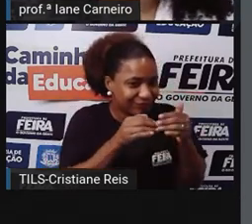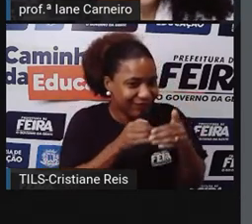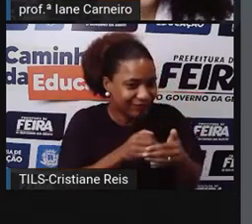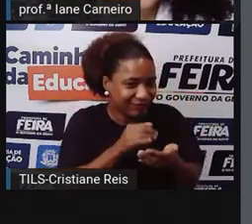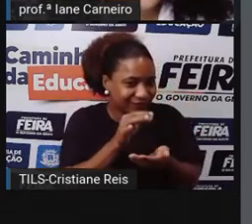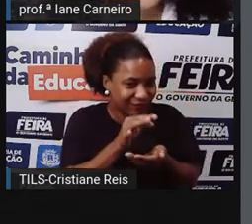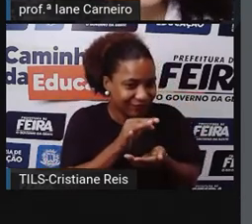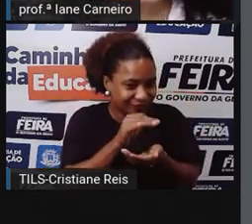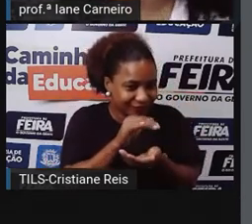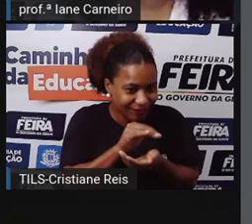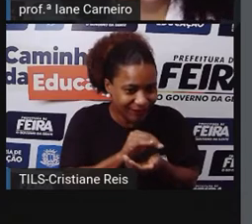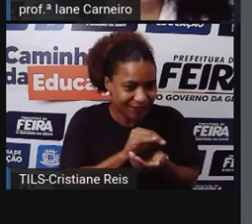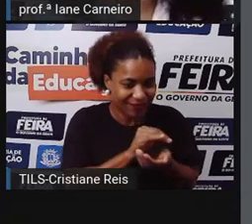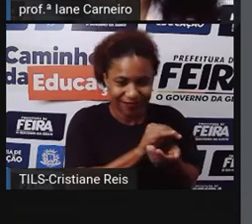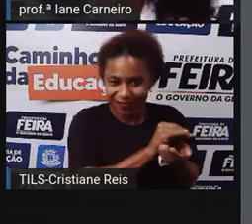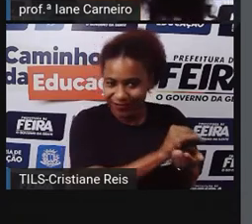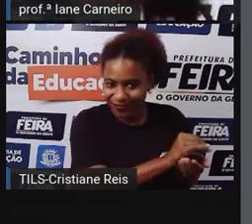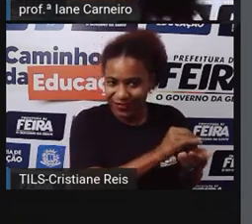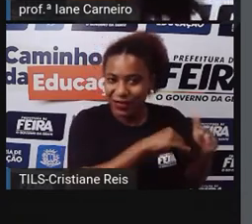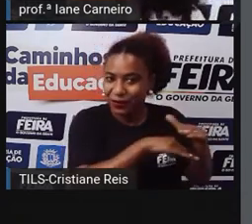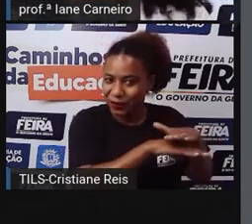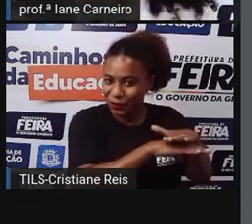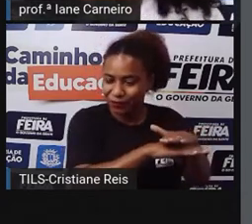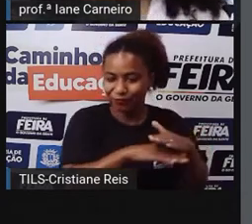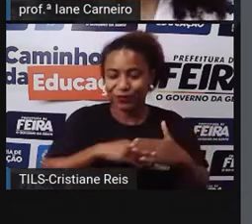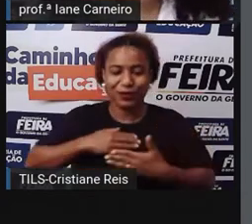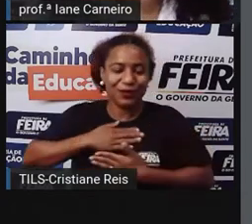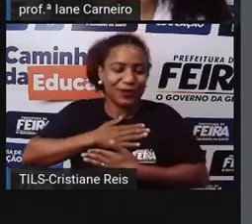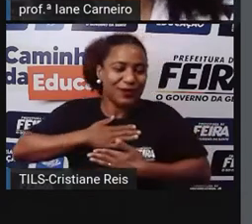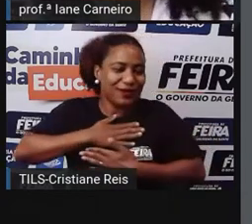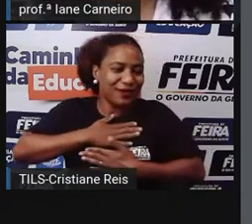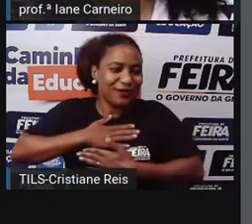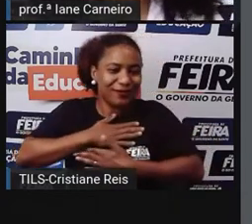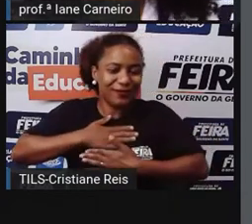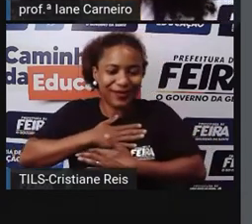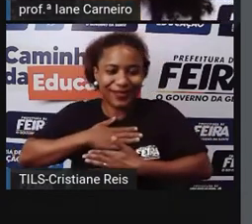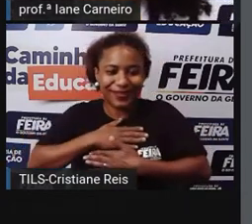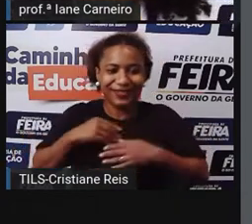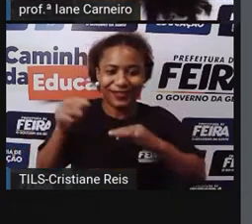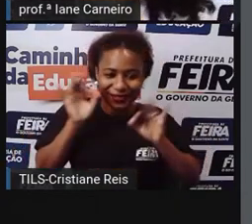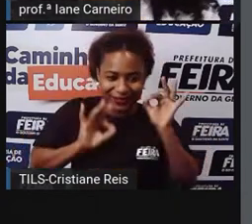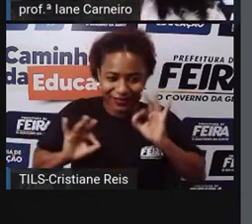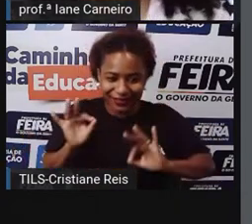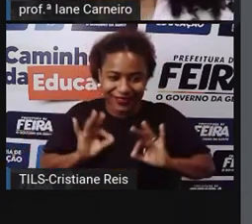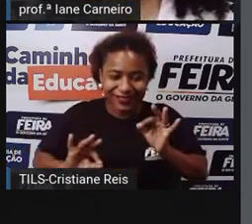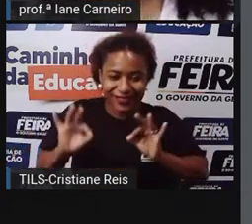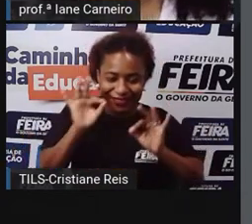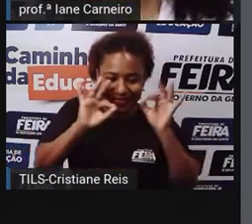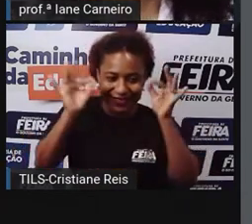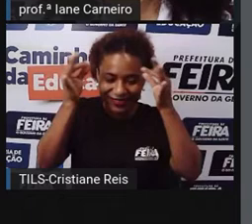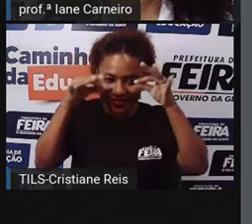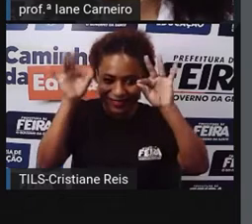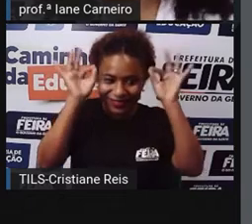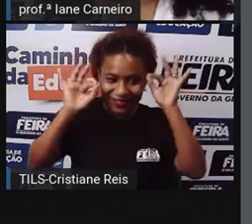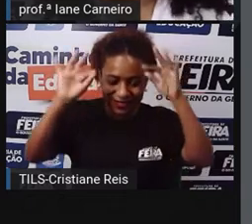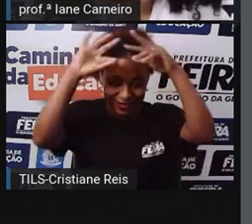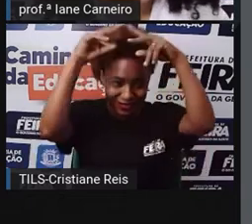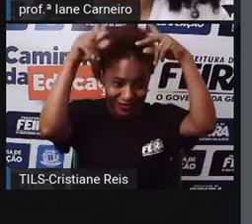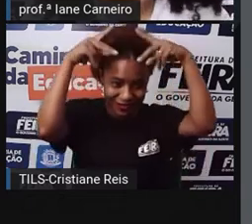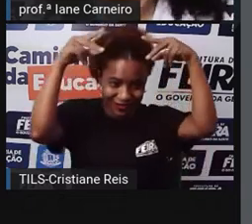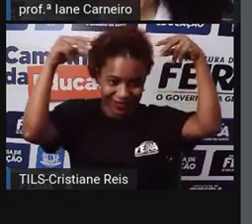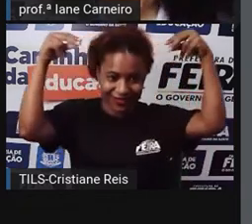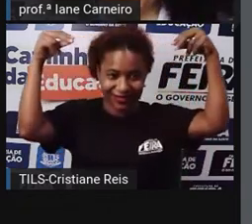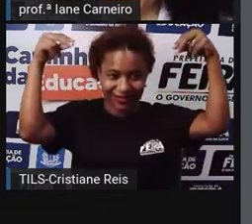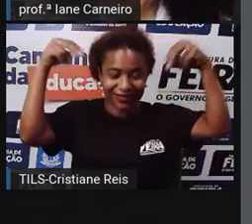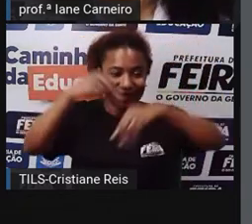Tomou banho, se arrumou, botou uma fita no cabelo e foi para a janela procurar um